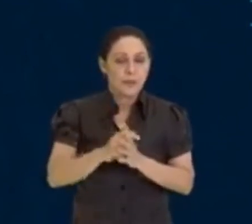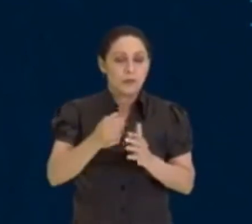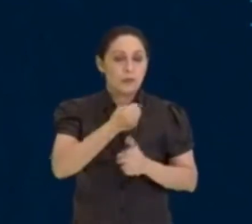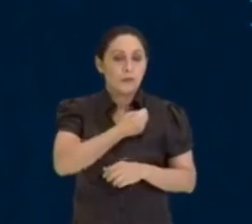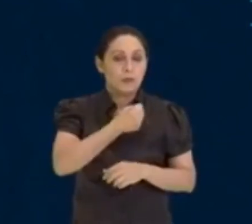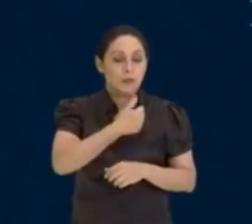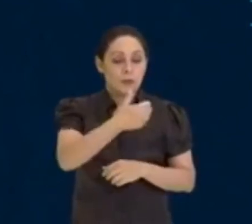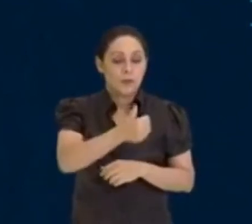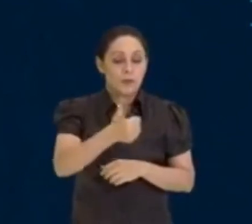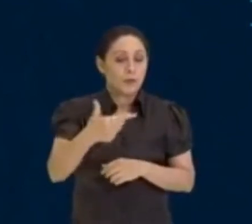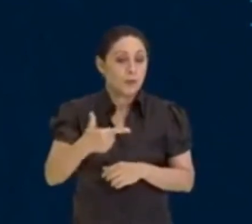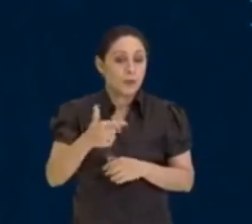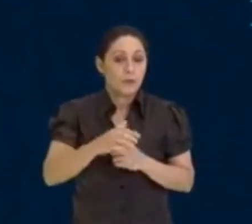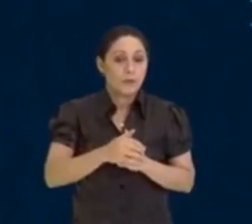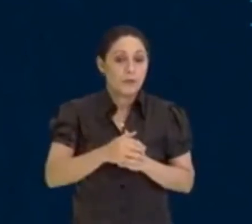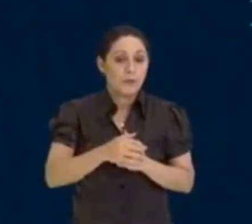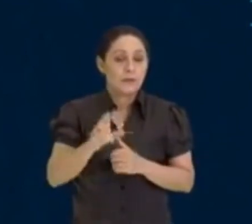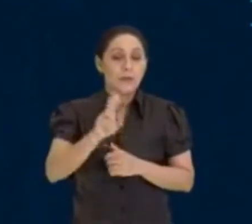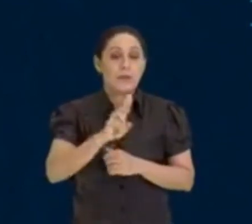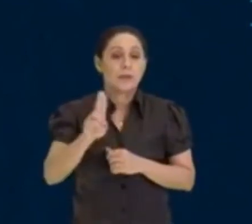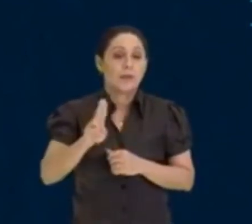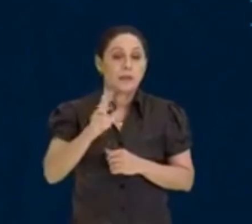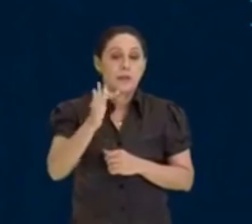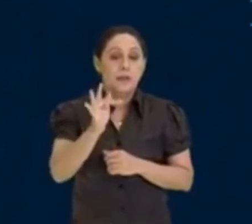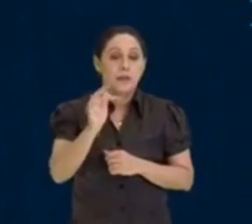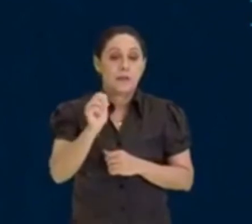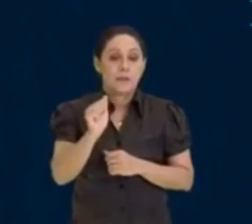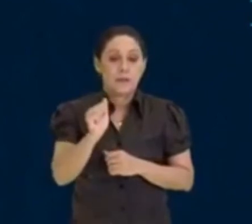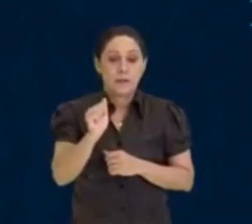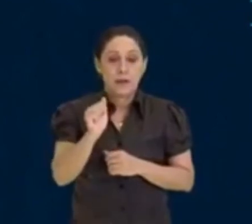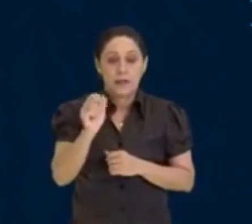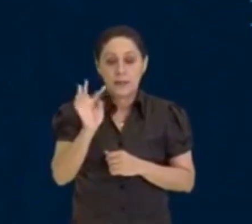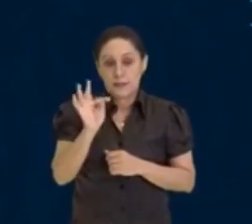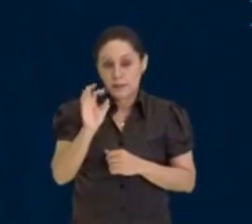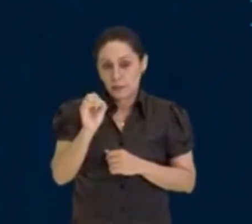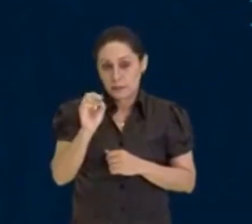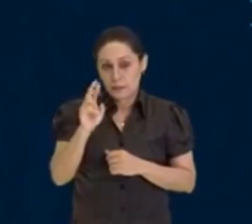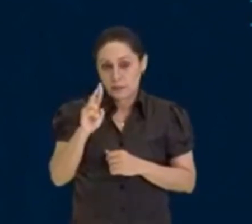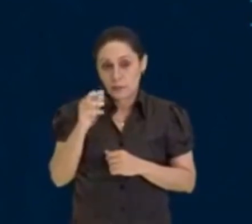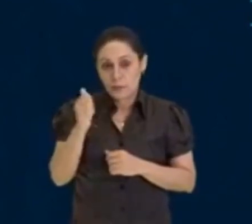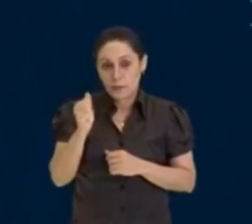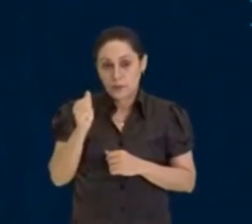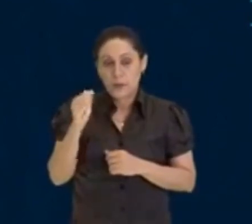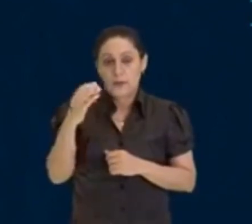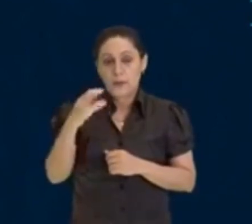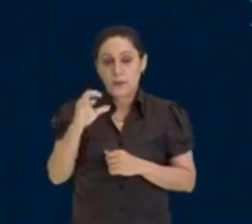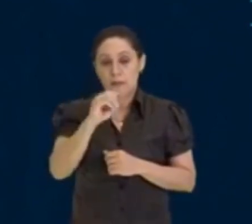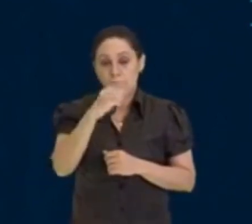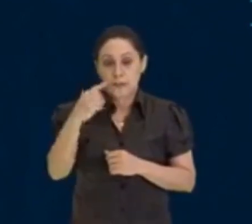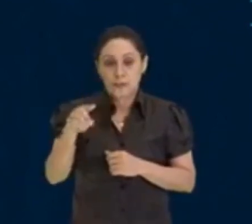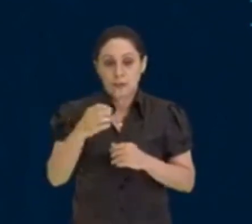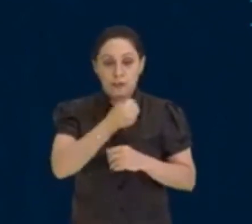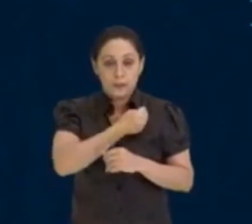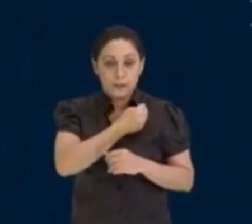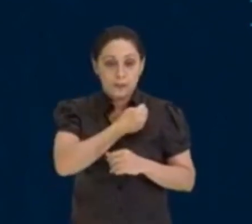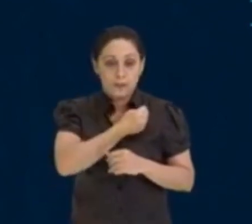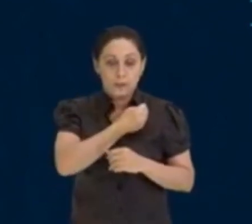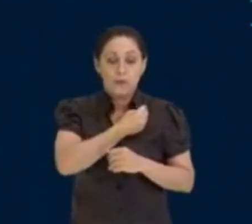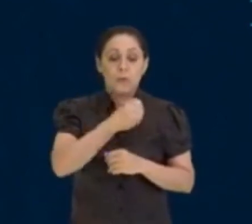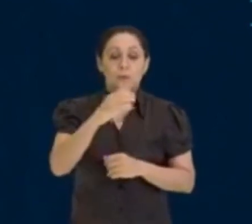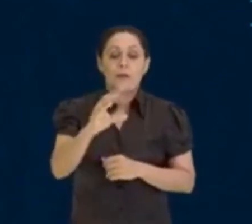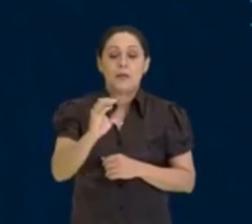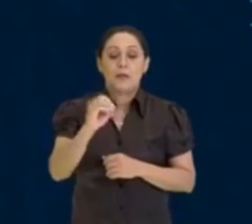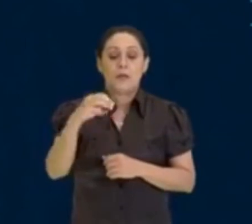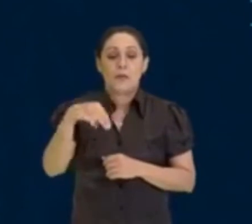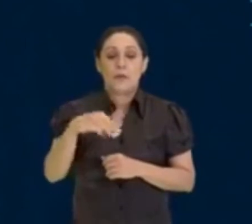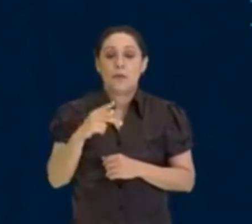isso que chamamos é fatorar, é a famosa fatoração desse número composto. Vamos fazer um outro exemplo agora com um número